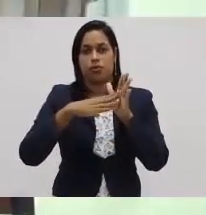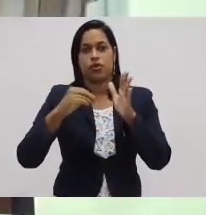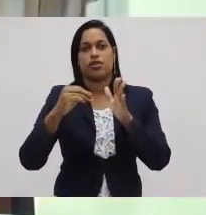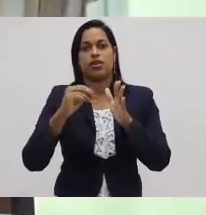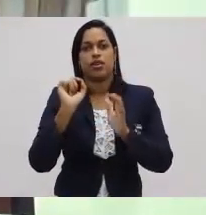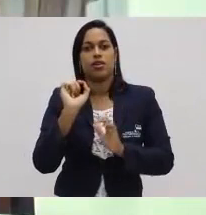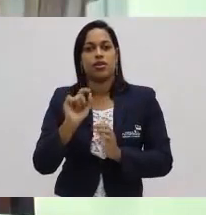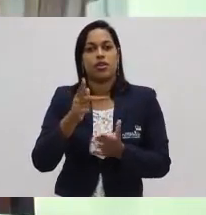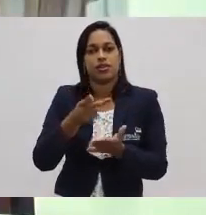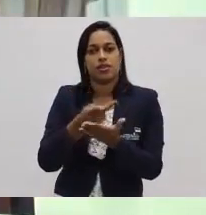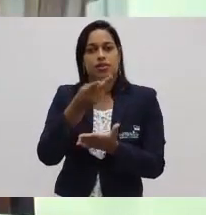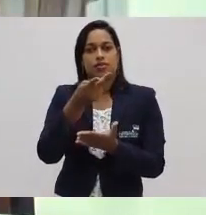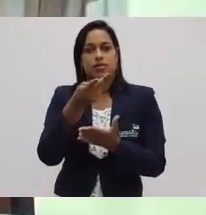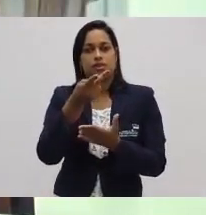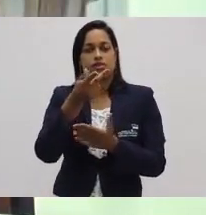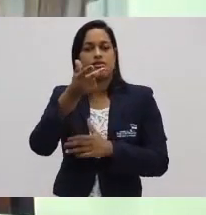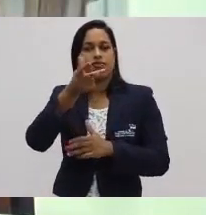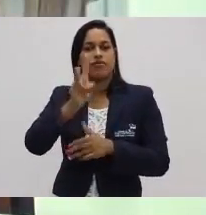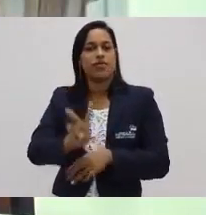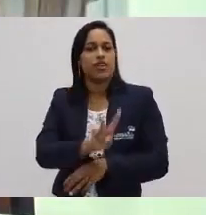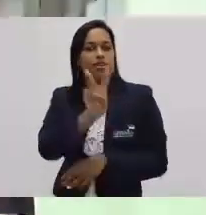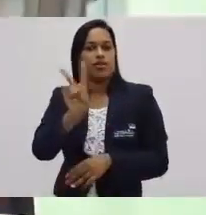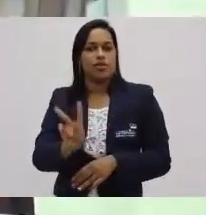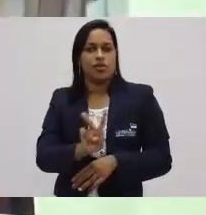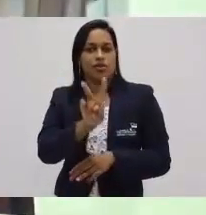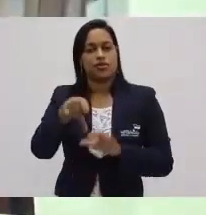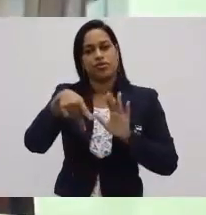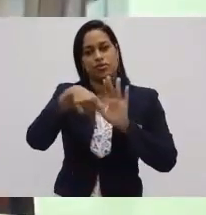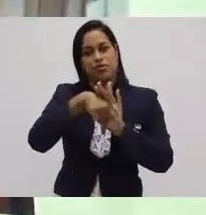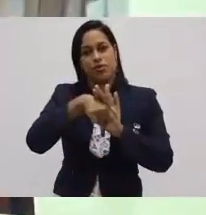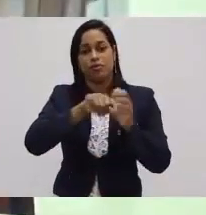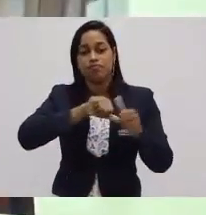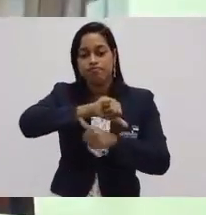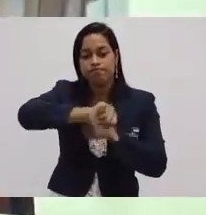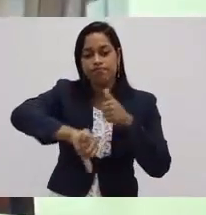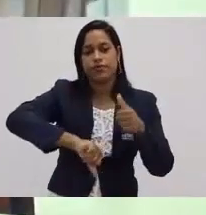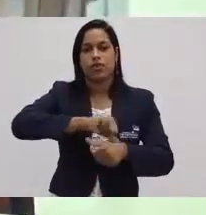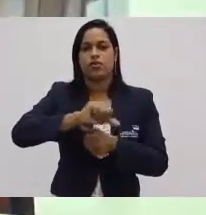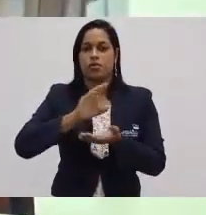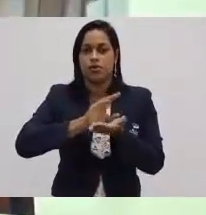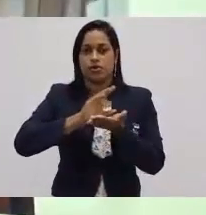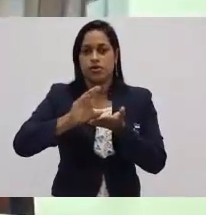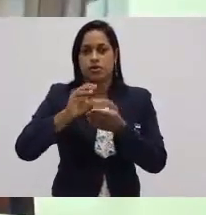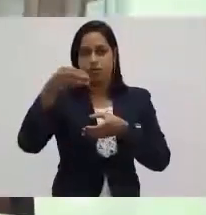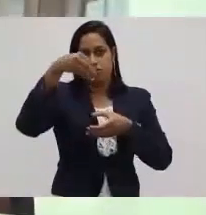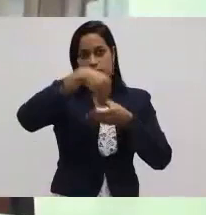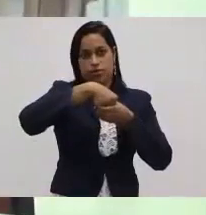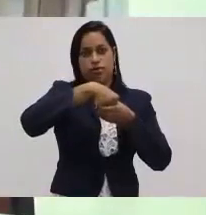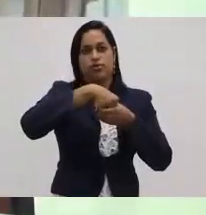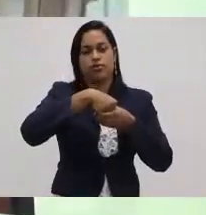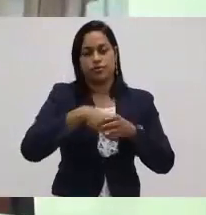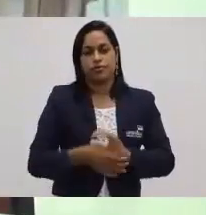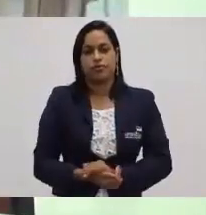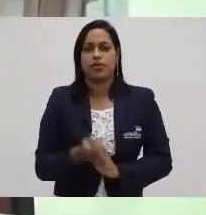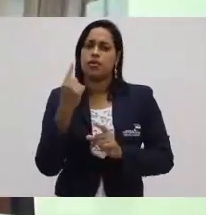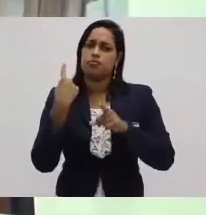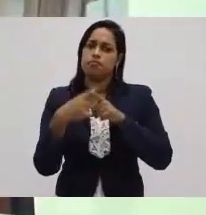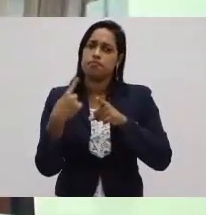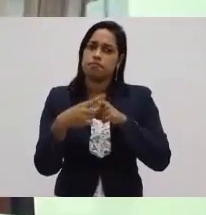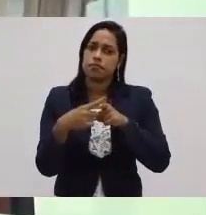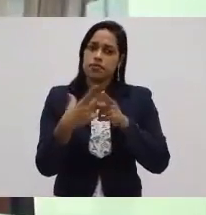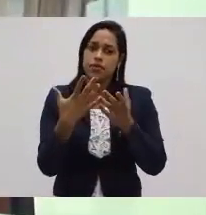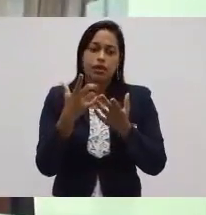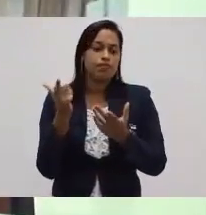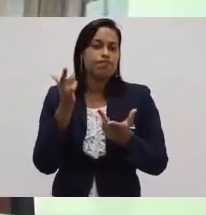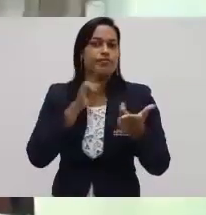ocorre a agregação de valor. Ocorre a transformação daqueles recursos que foram inseridos nele. Para quê? Para